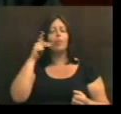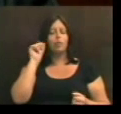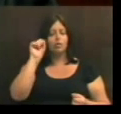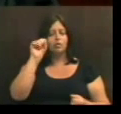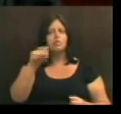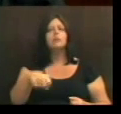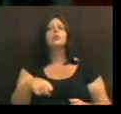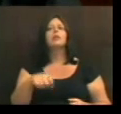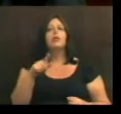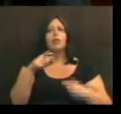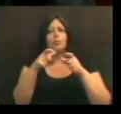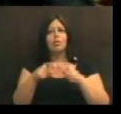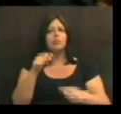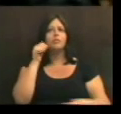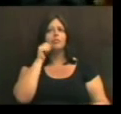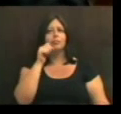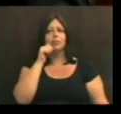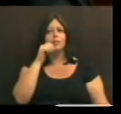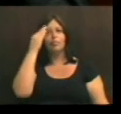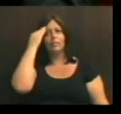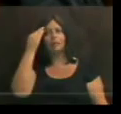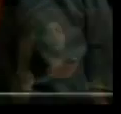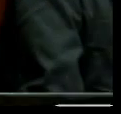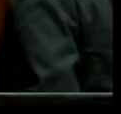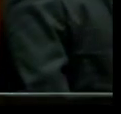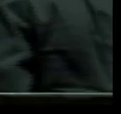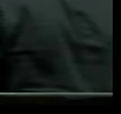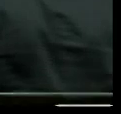também é lugar de mulheres. Muito obrigada.